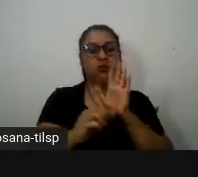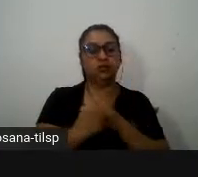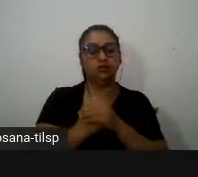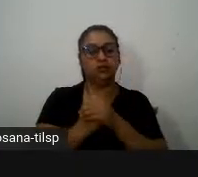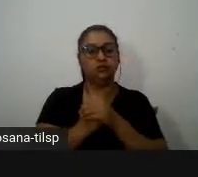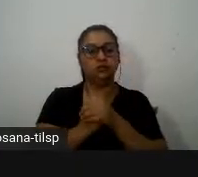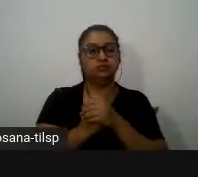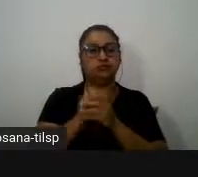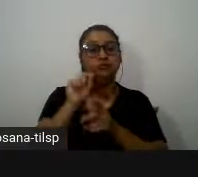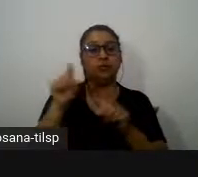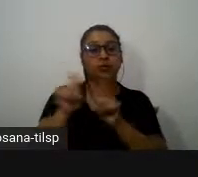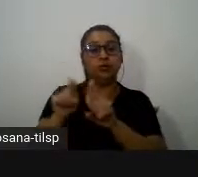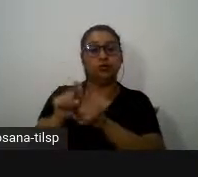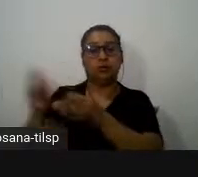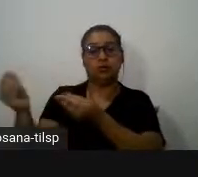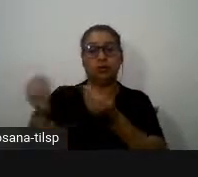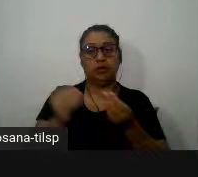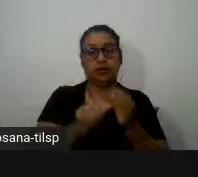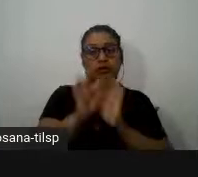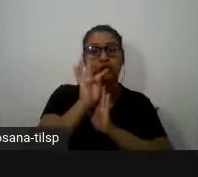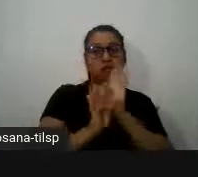eu trago-vos aqui um texto